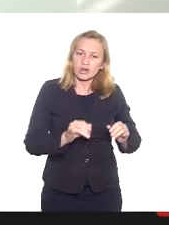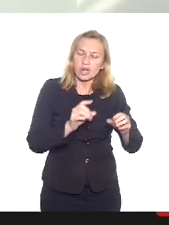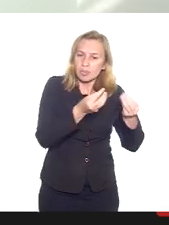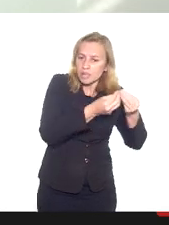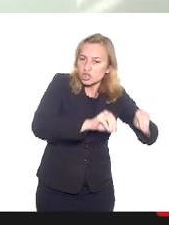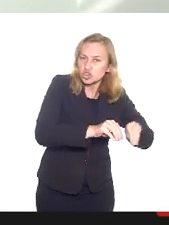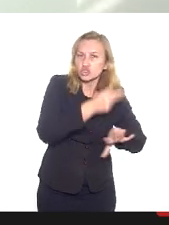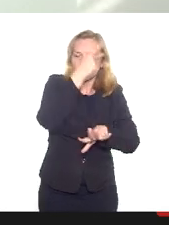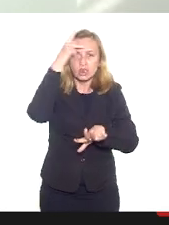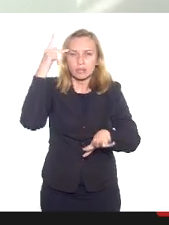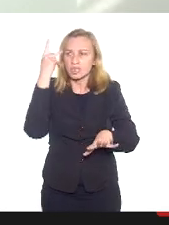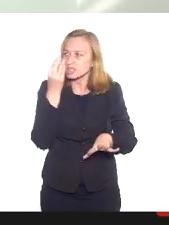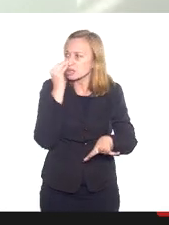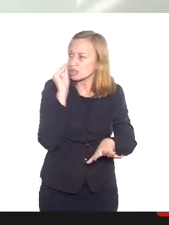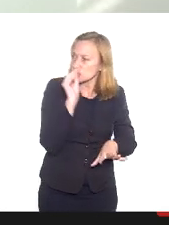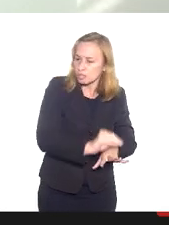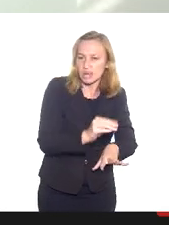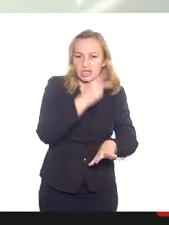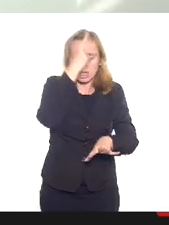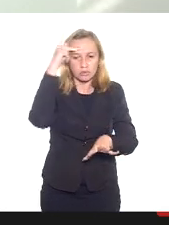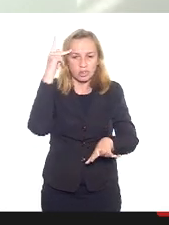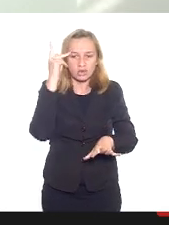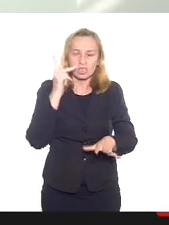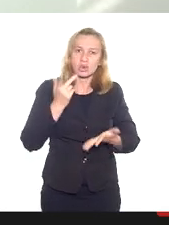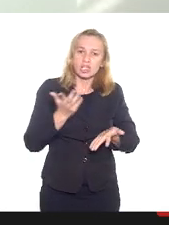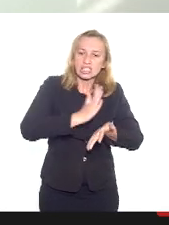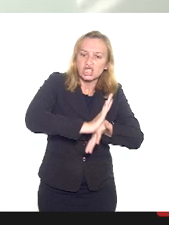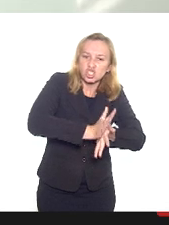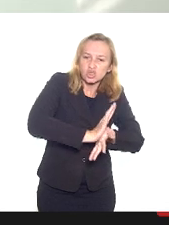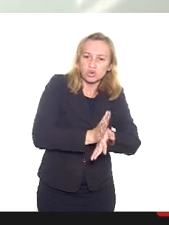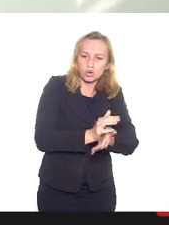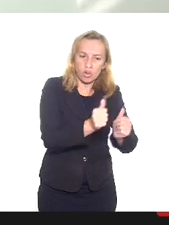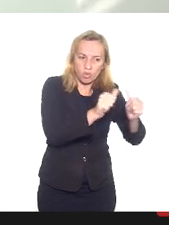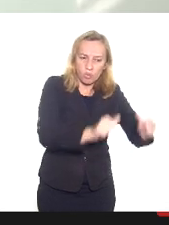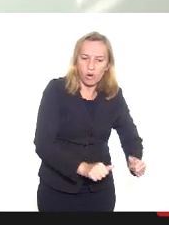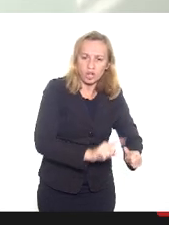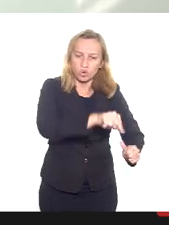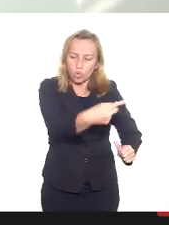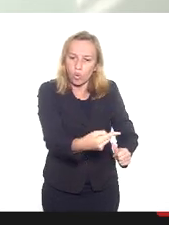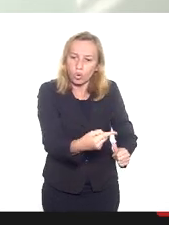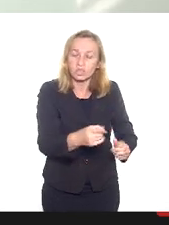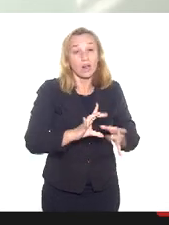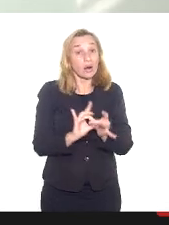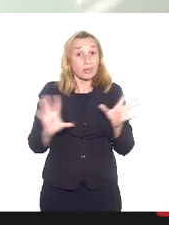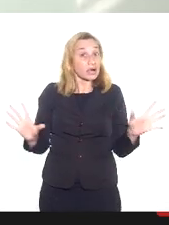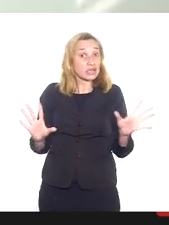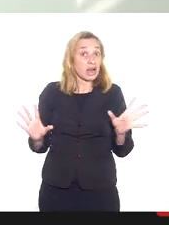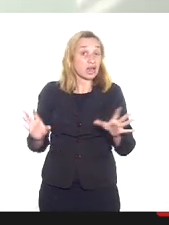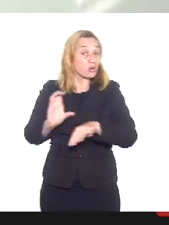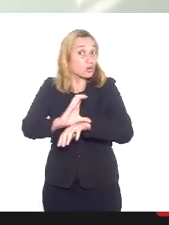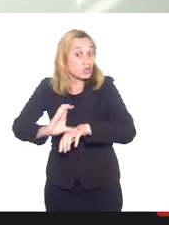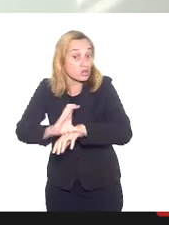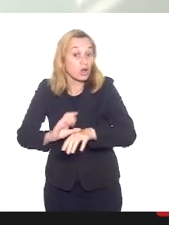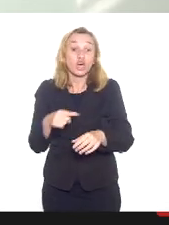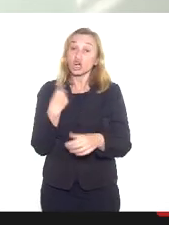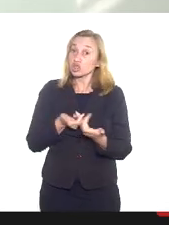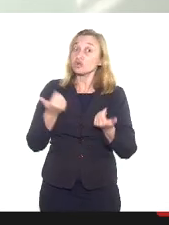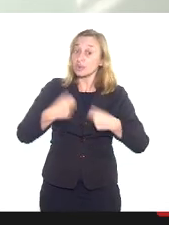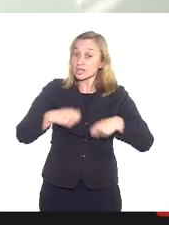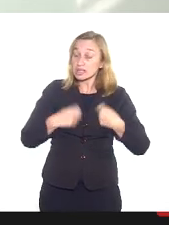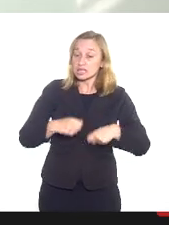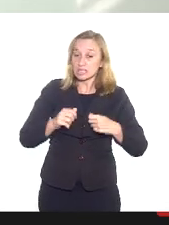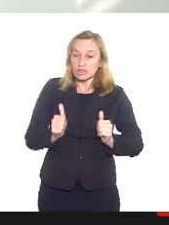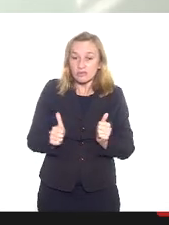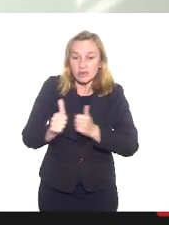patrimônios, que mexe com o sagrado do outro, que é uma liberdade garantida e constitucional, e que a gente precisa fazer esse